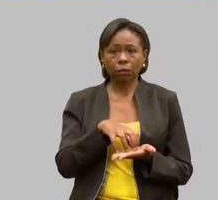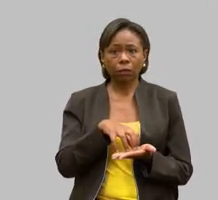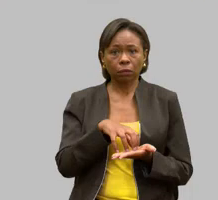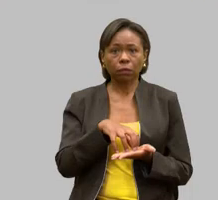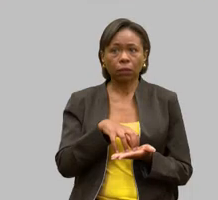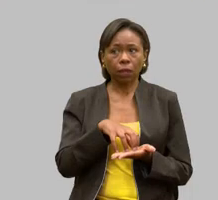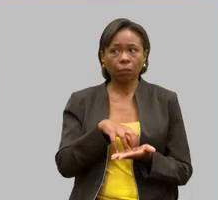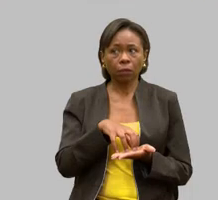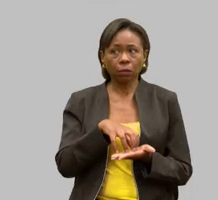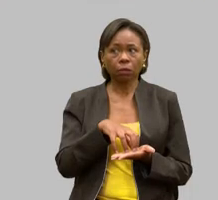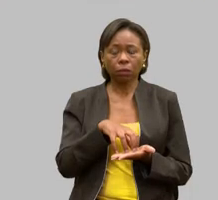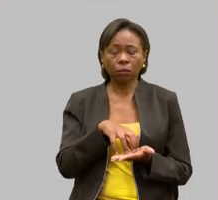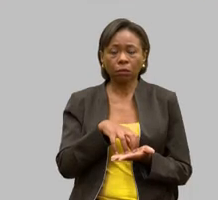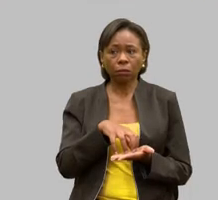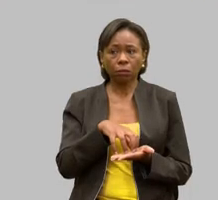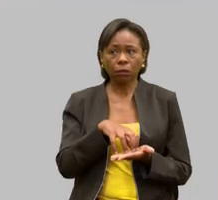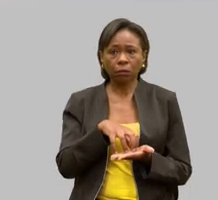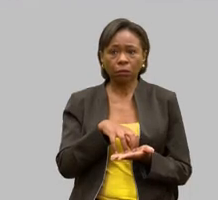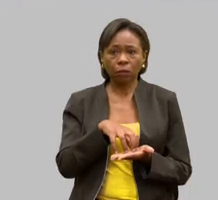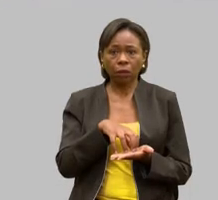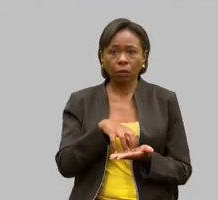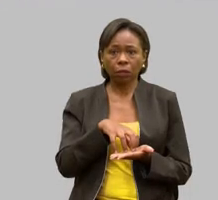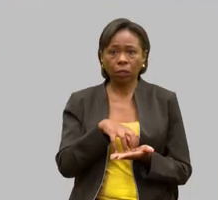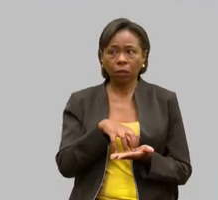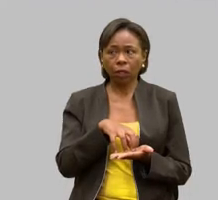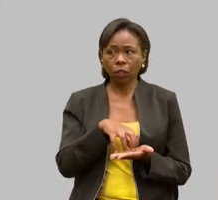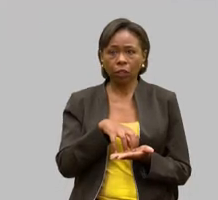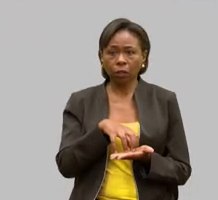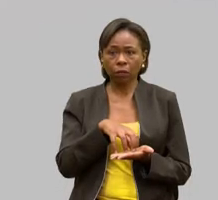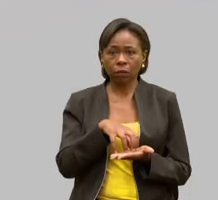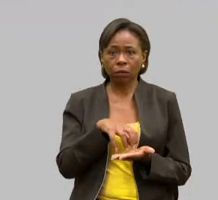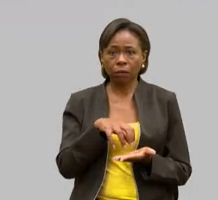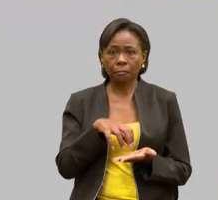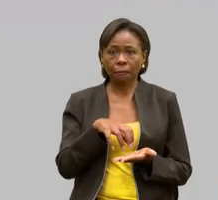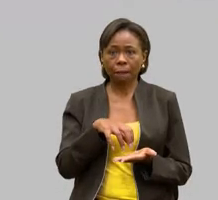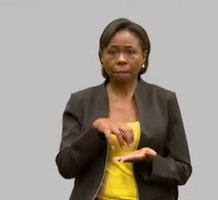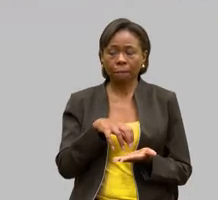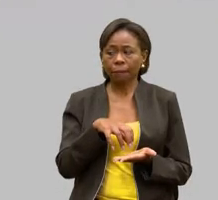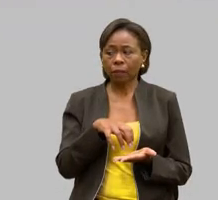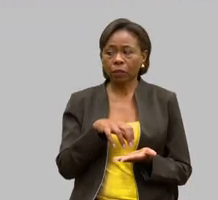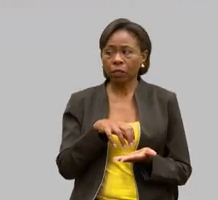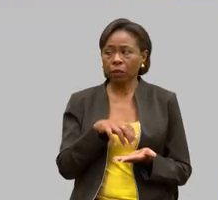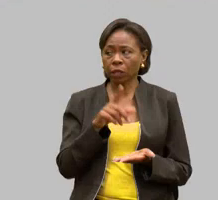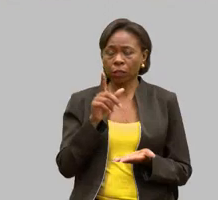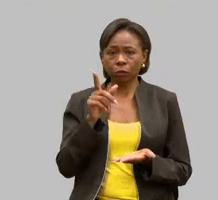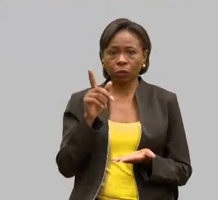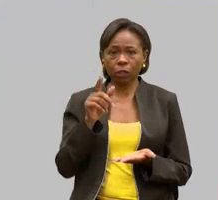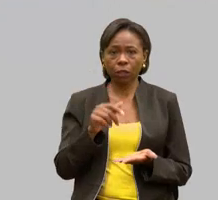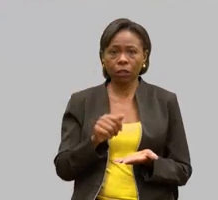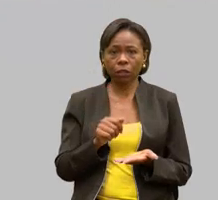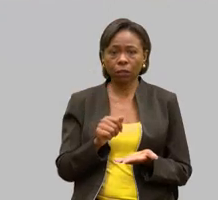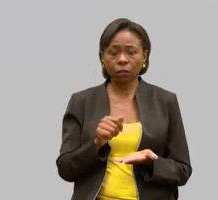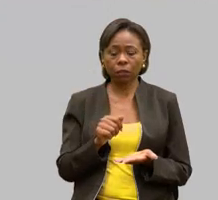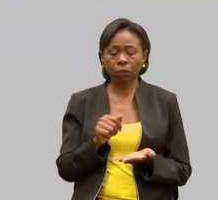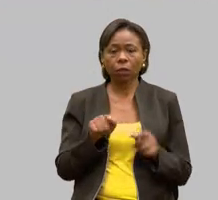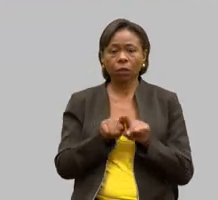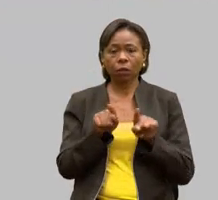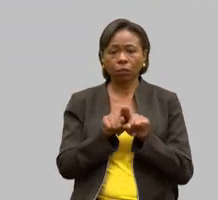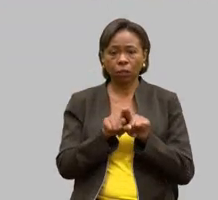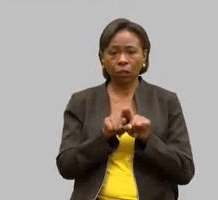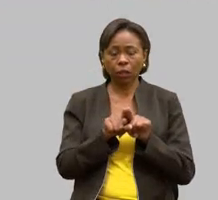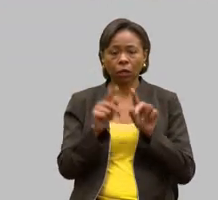E conosco, de maneira virtual, online está Estevam Machado de Assis Carvalho,